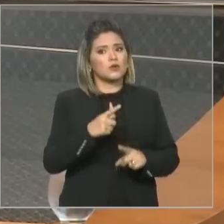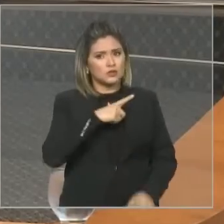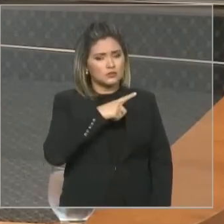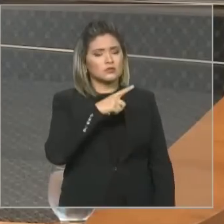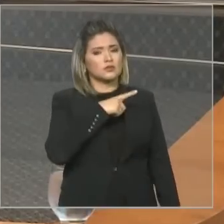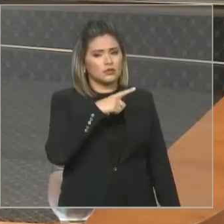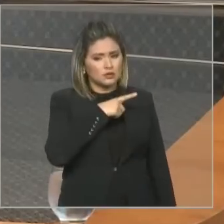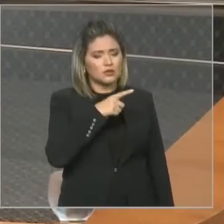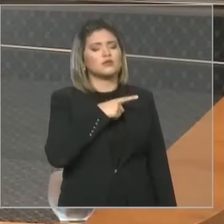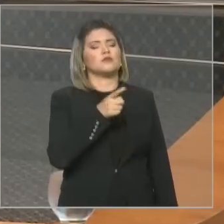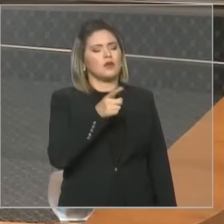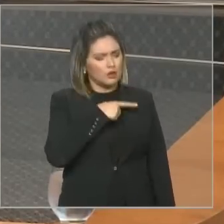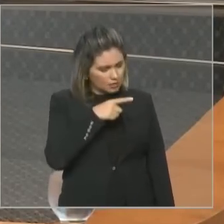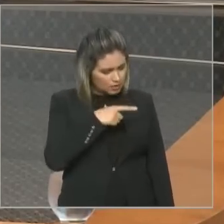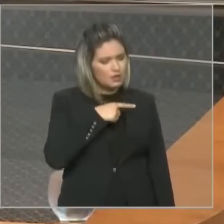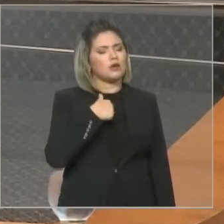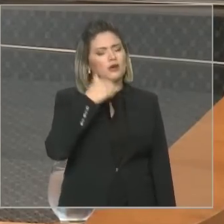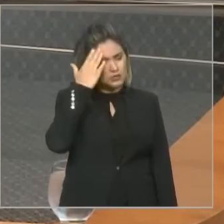Porque tem